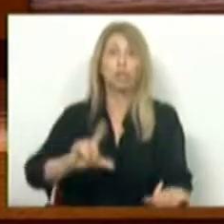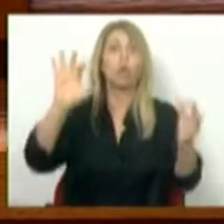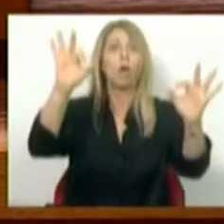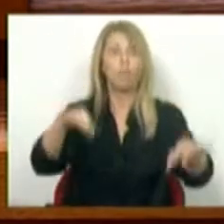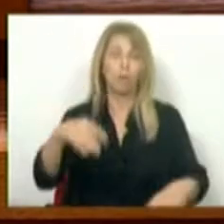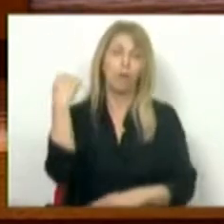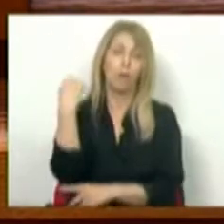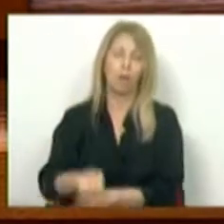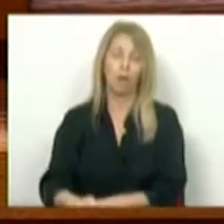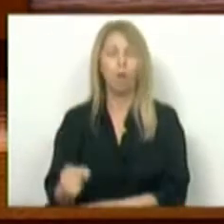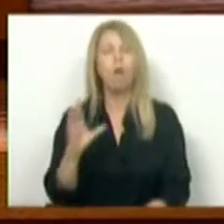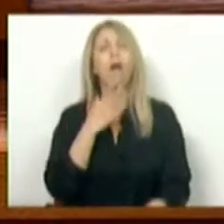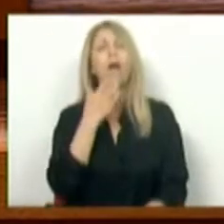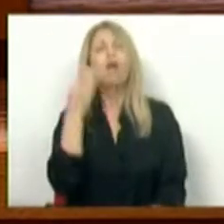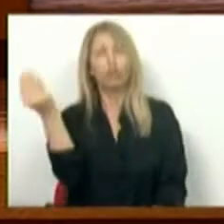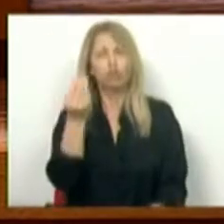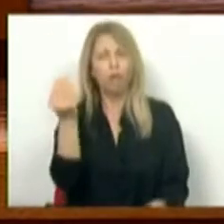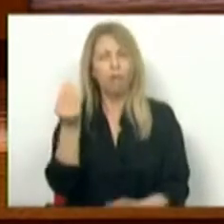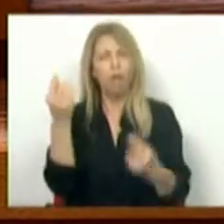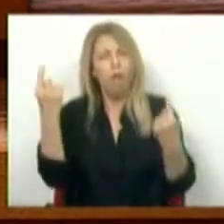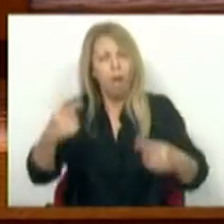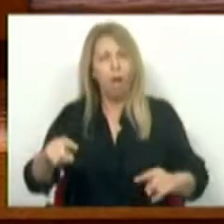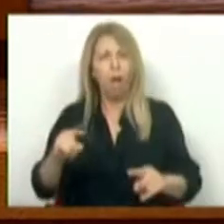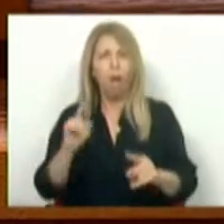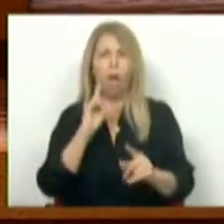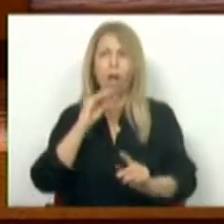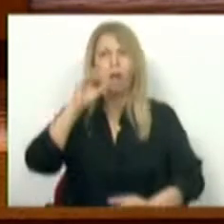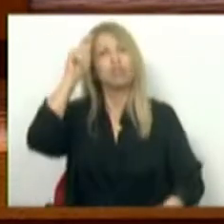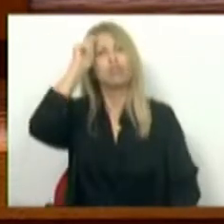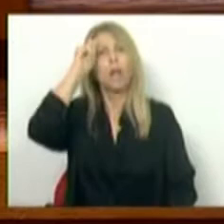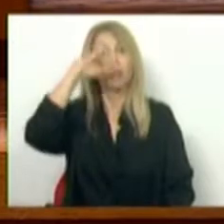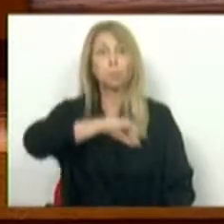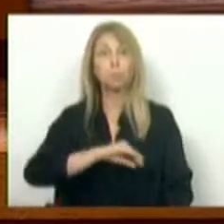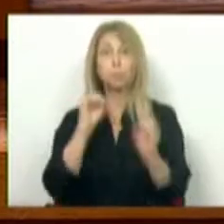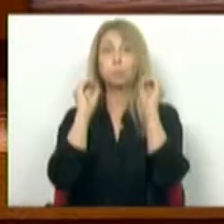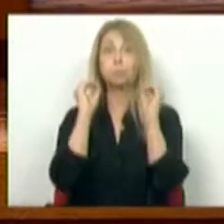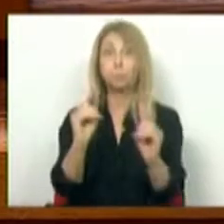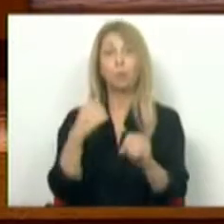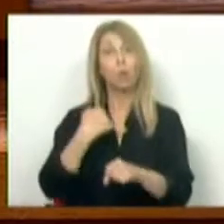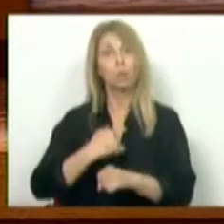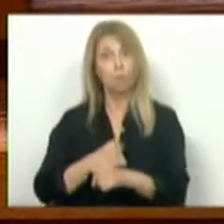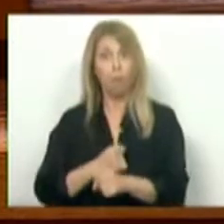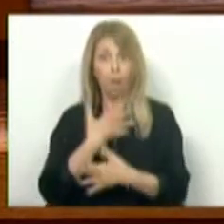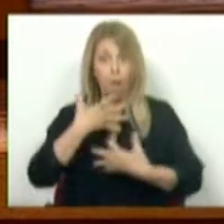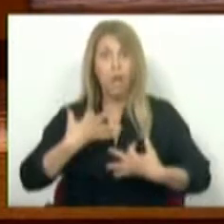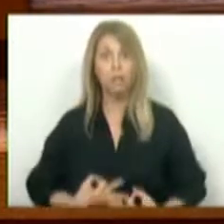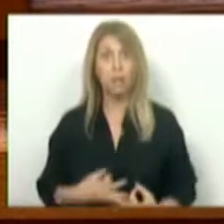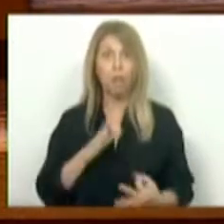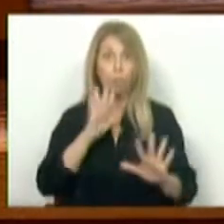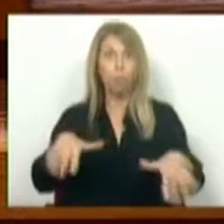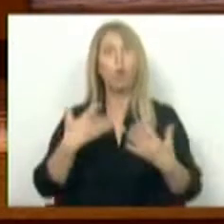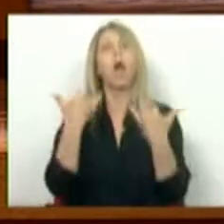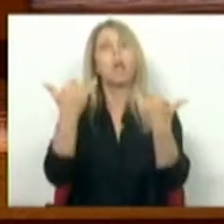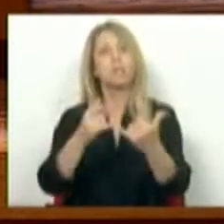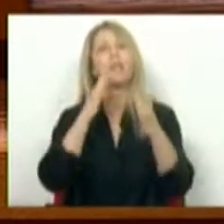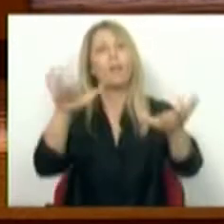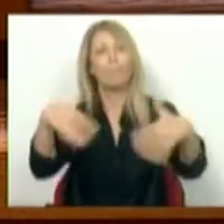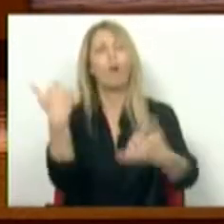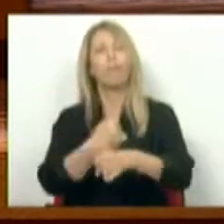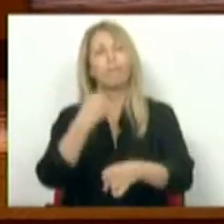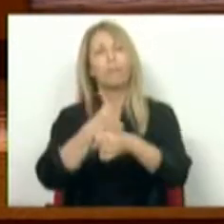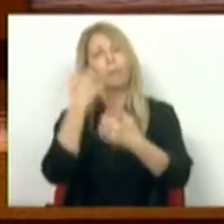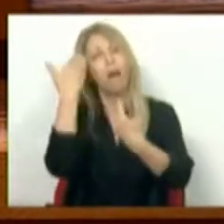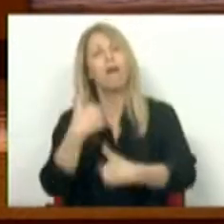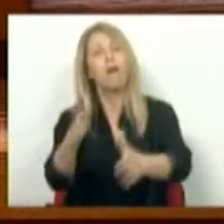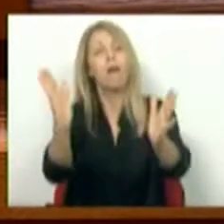sujeitem a estágios não remunerados com trabalho efetivo para poderem exercer uma profissão? Não. Senhoras e senhores